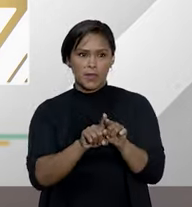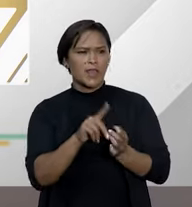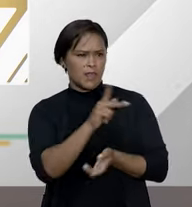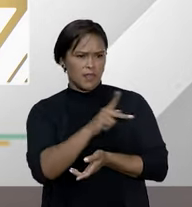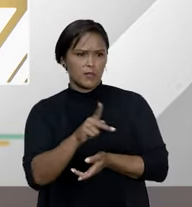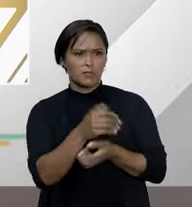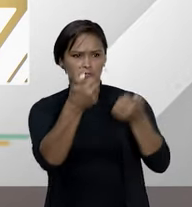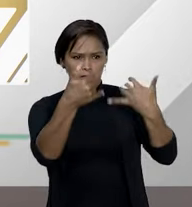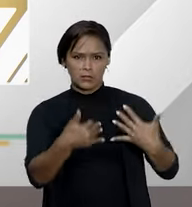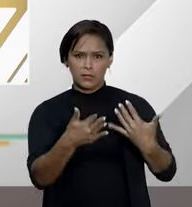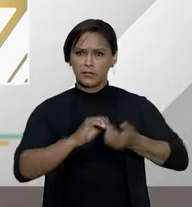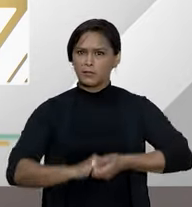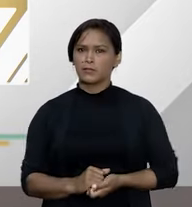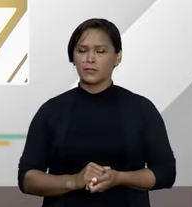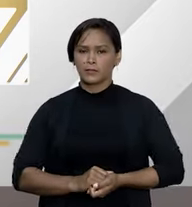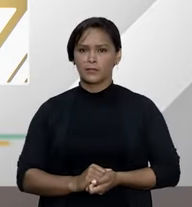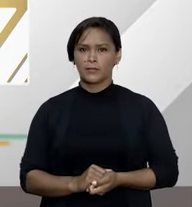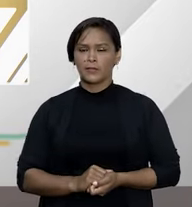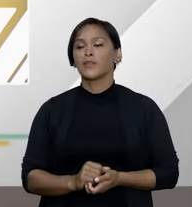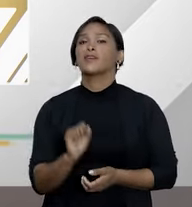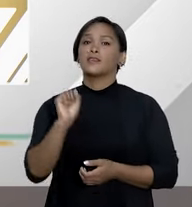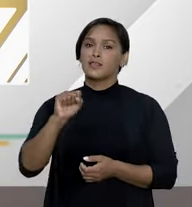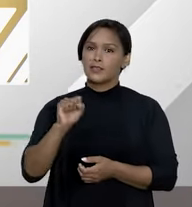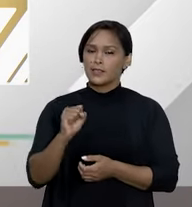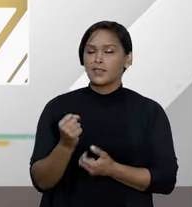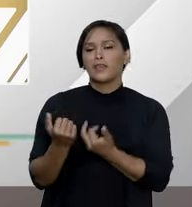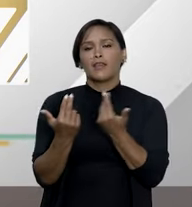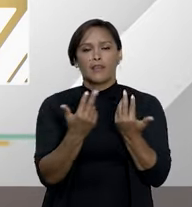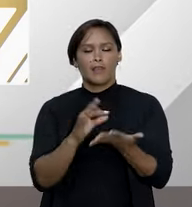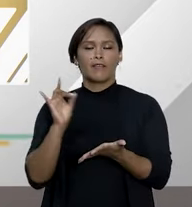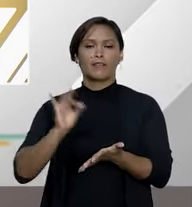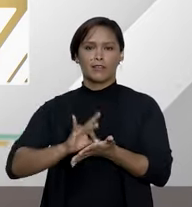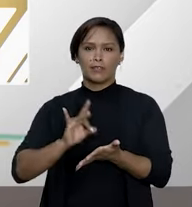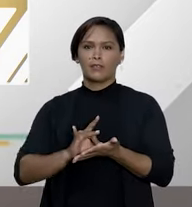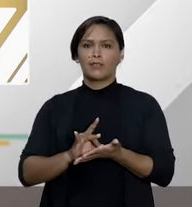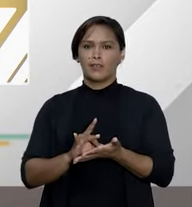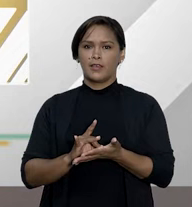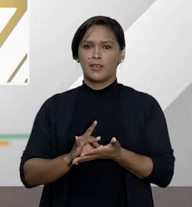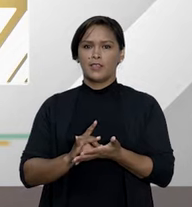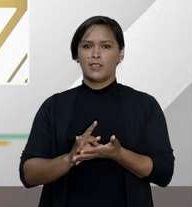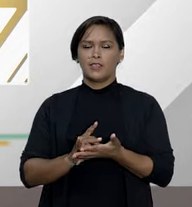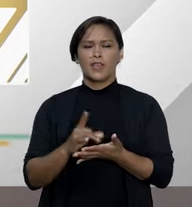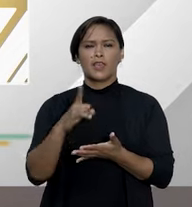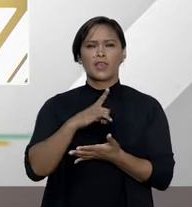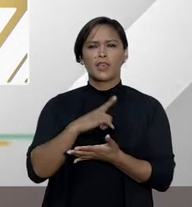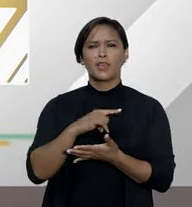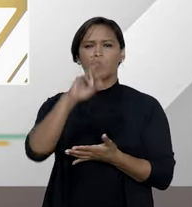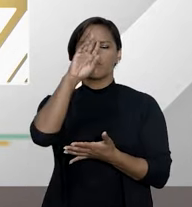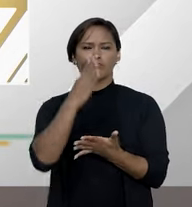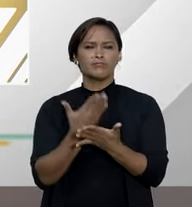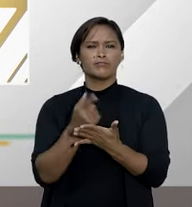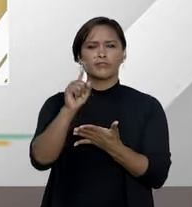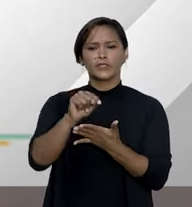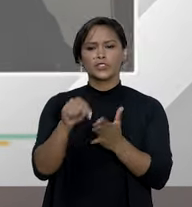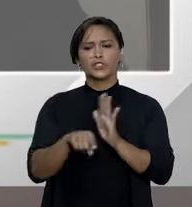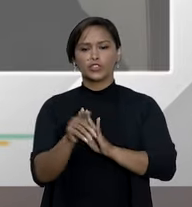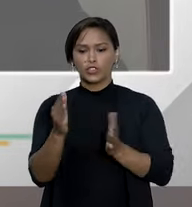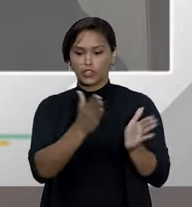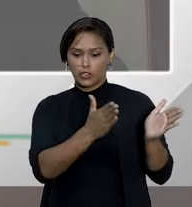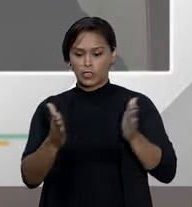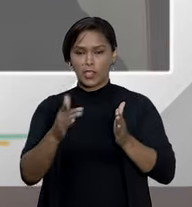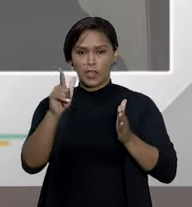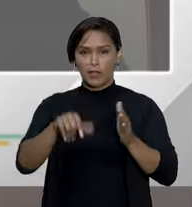professor Rodrigo? Exatamente, Tiago. A previsão de cláusulas de carência